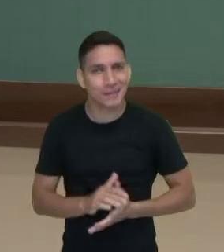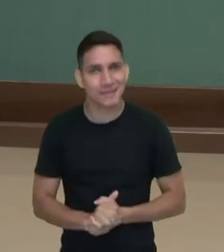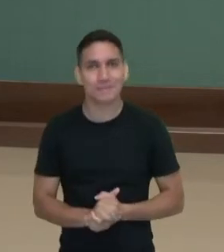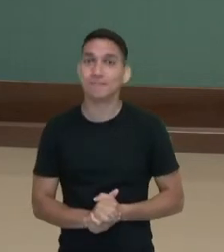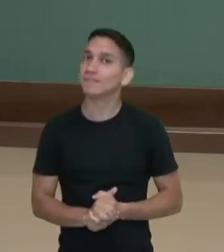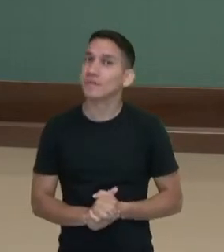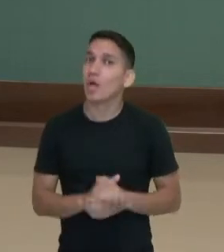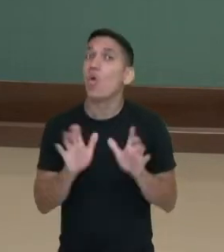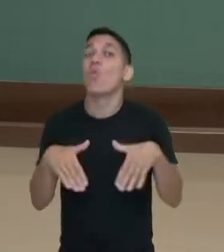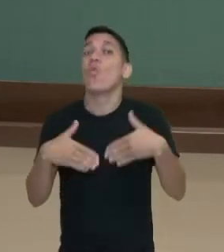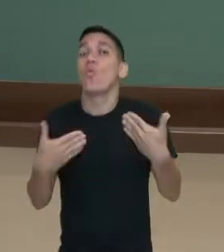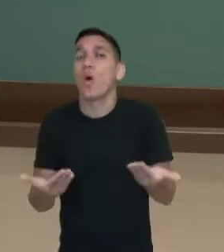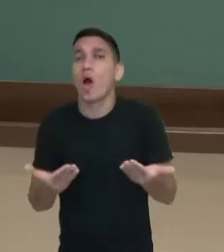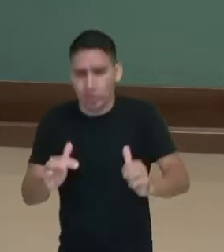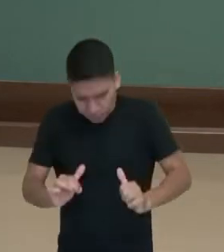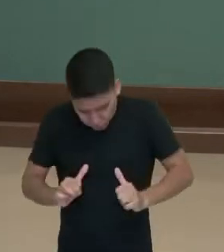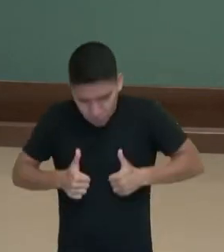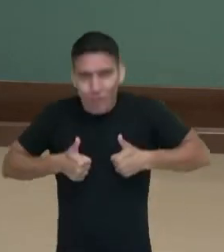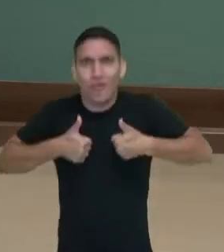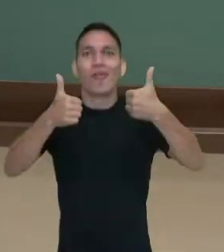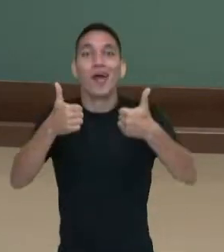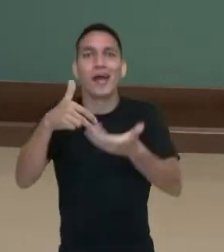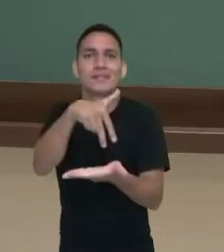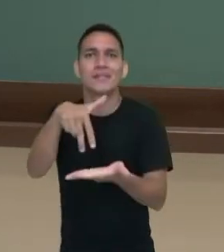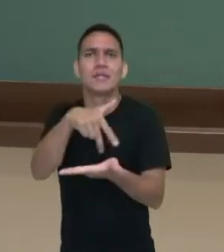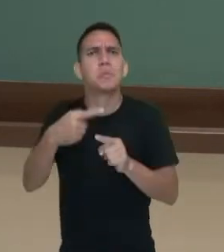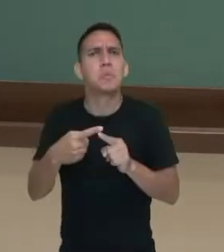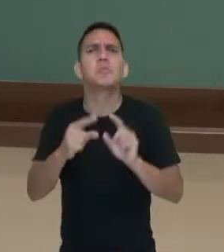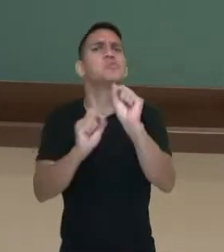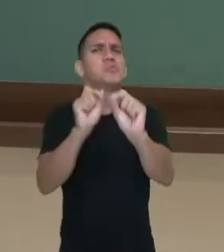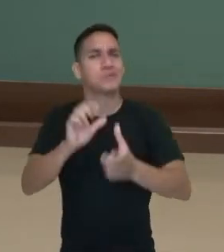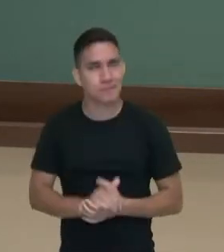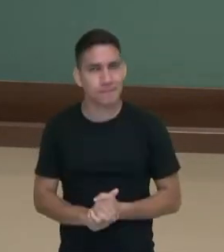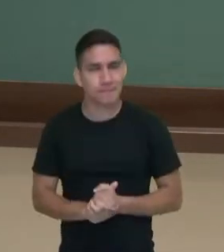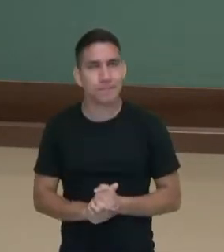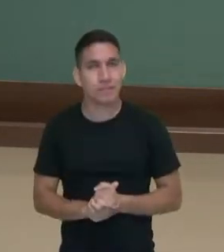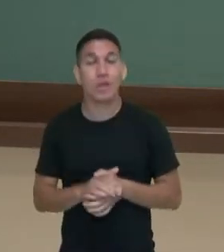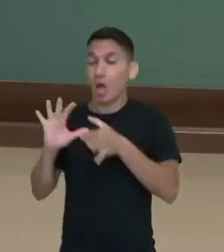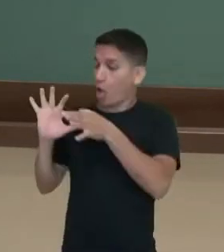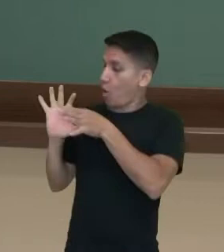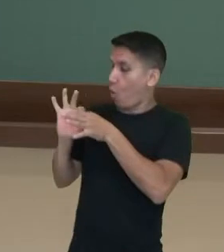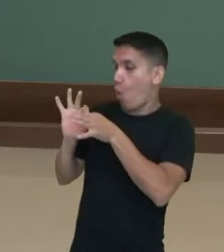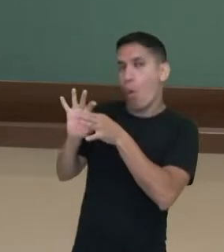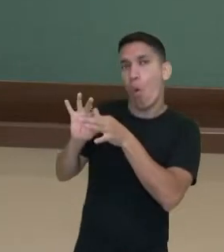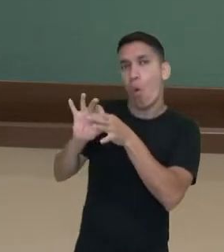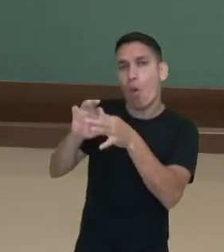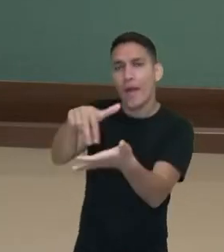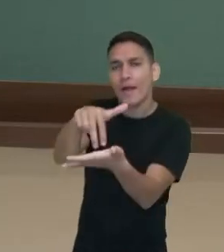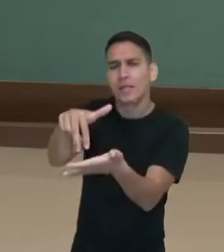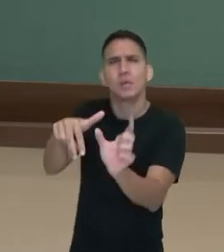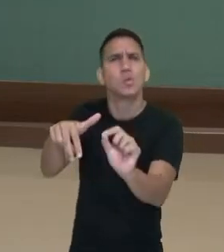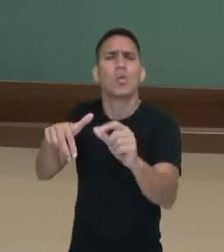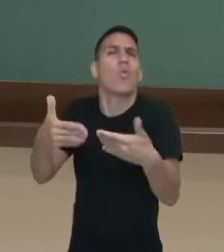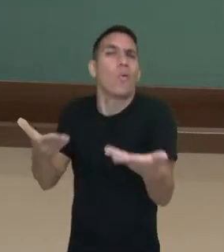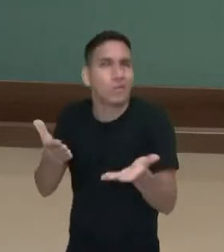Quais os benefícios da dança? Em quais contextos podemos ter a dança?